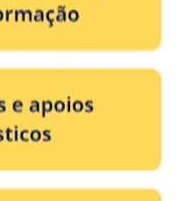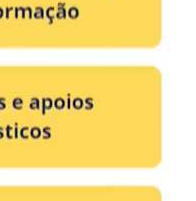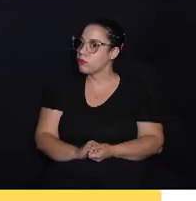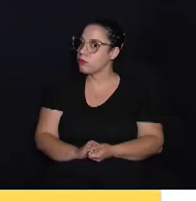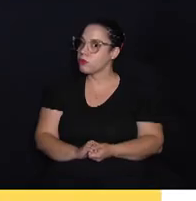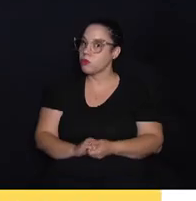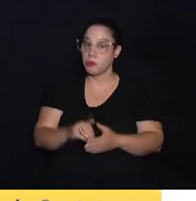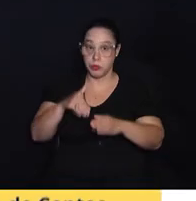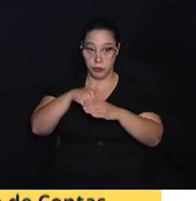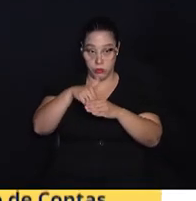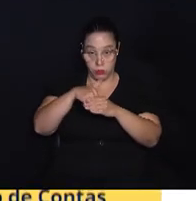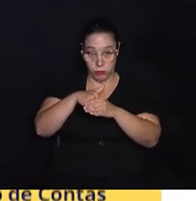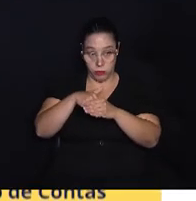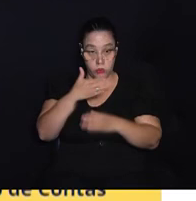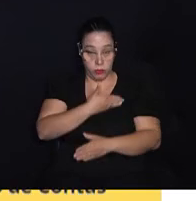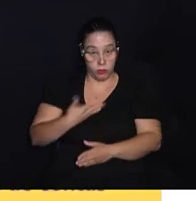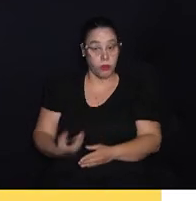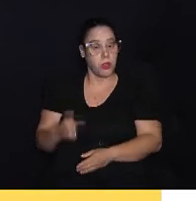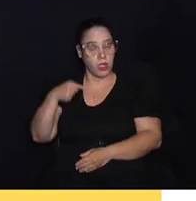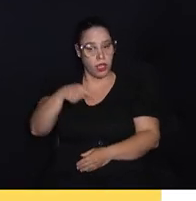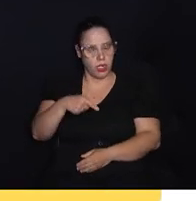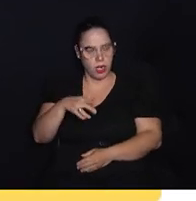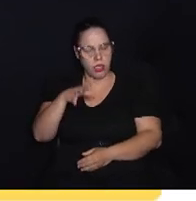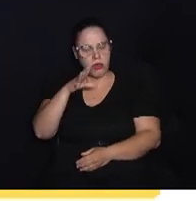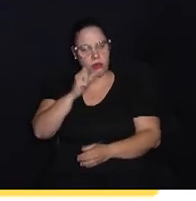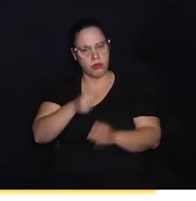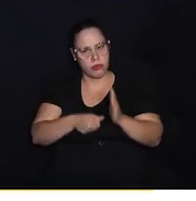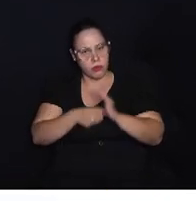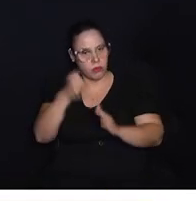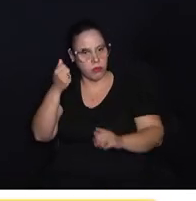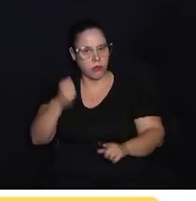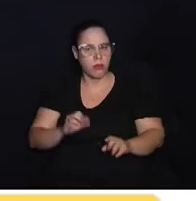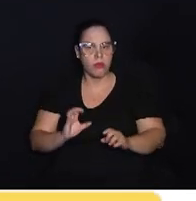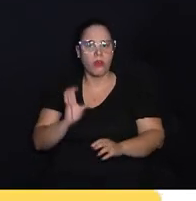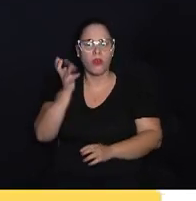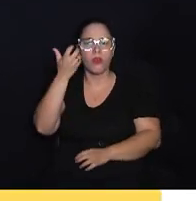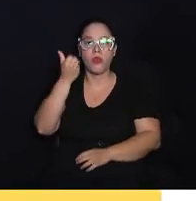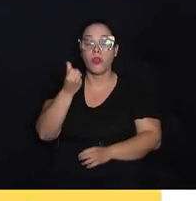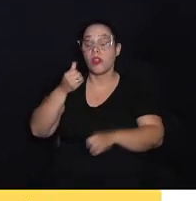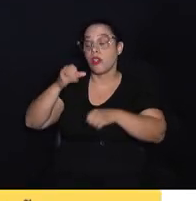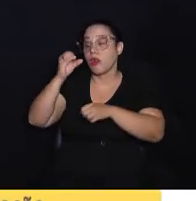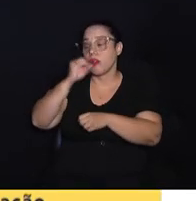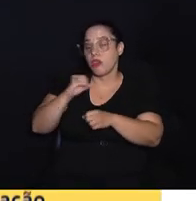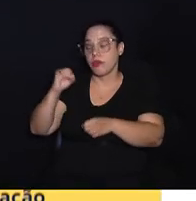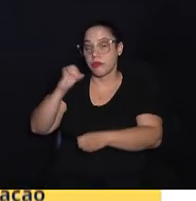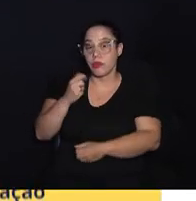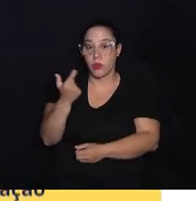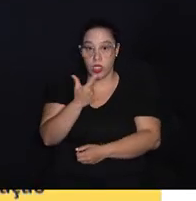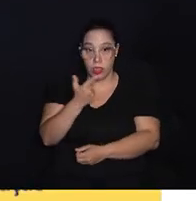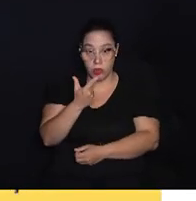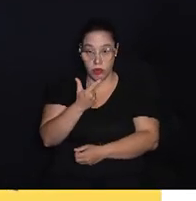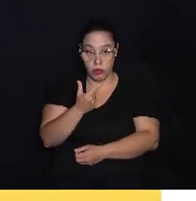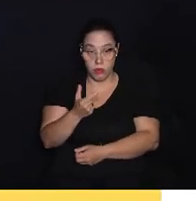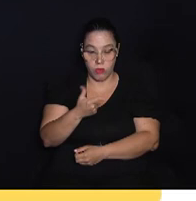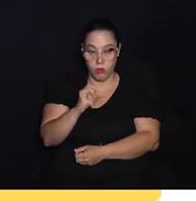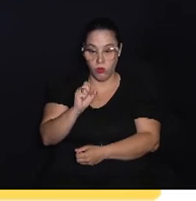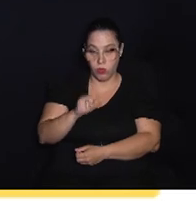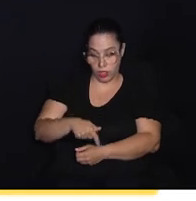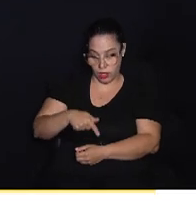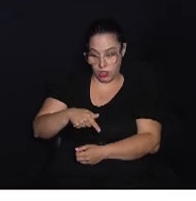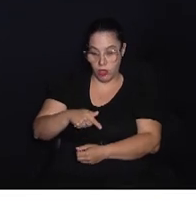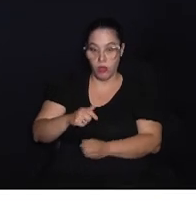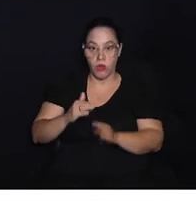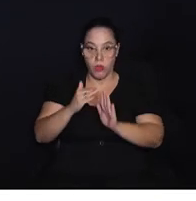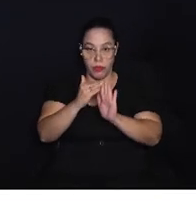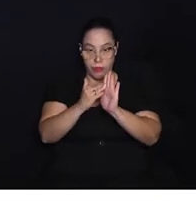Nas eleições municipais deste ano, o primeiro turno vai acontecer no dia 6 de outubro e o segundo turno no dia 27. Na